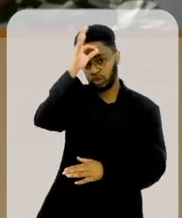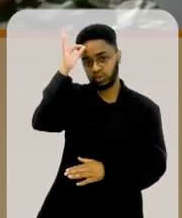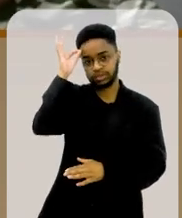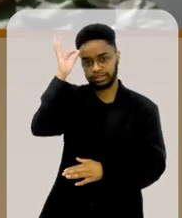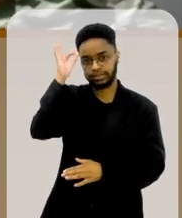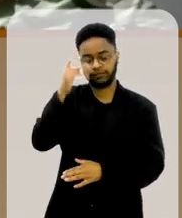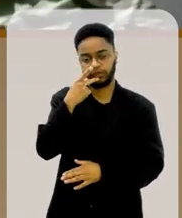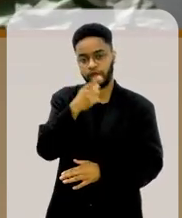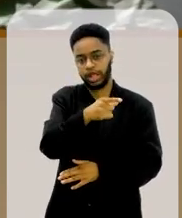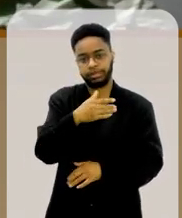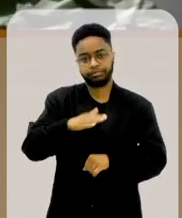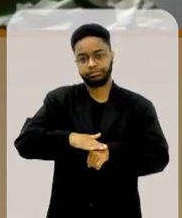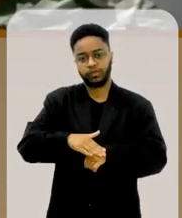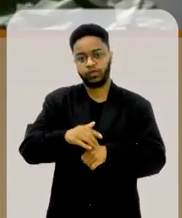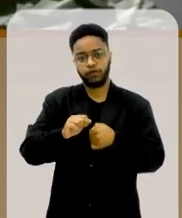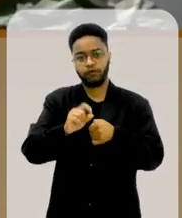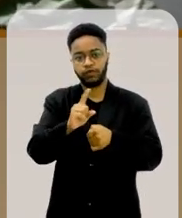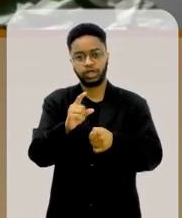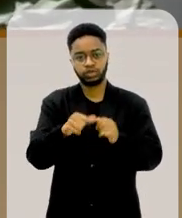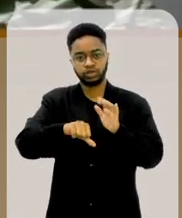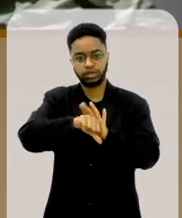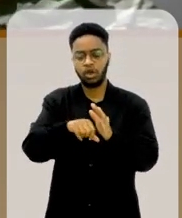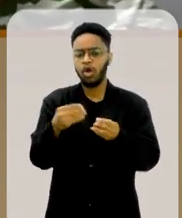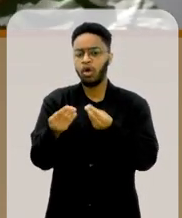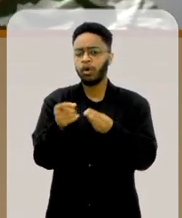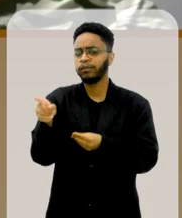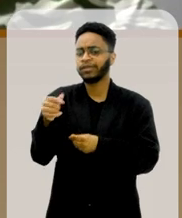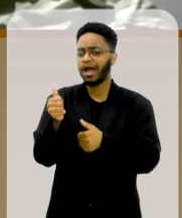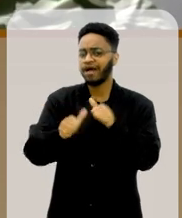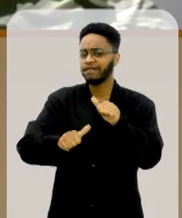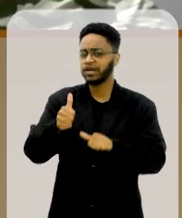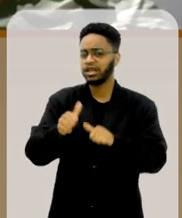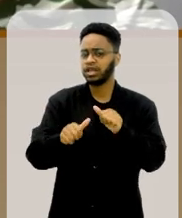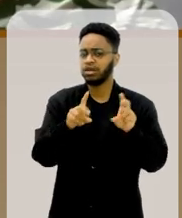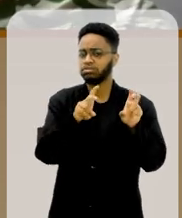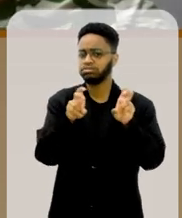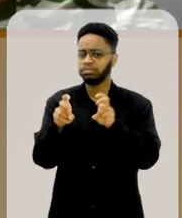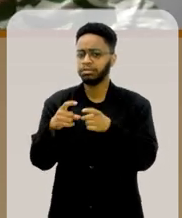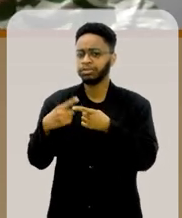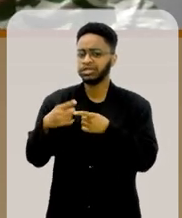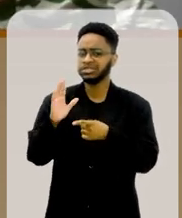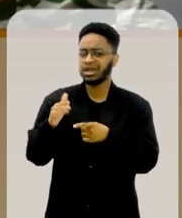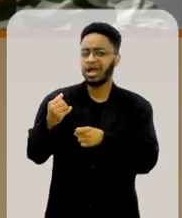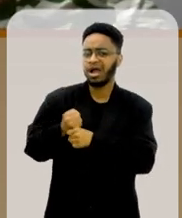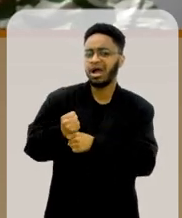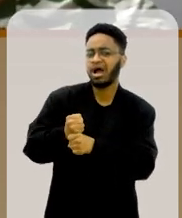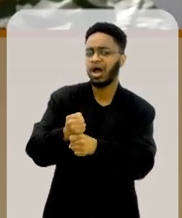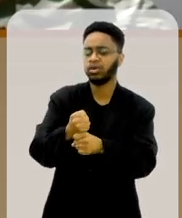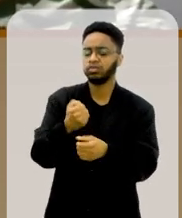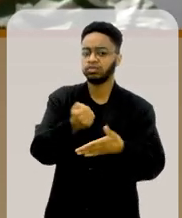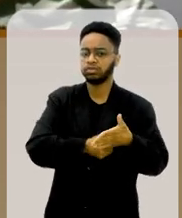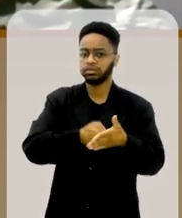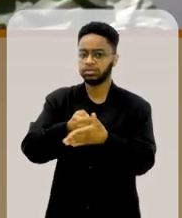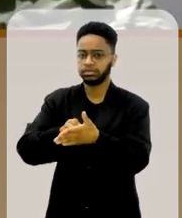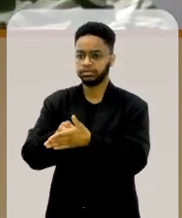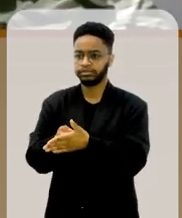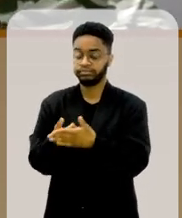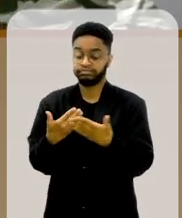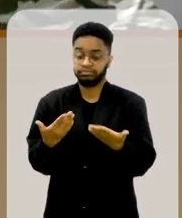desse crime. Como é que você avalia essa situação depois desses anos todos de luta?